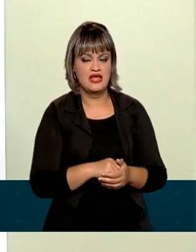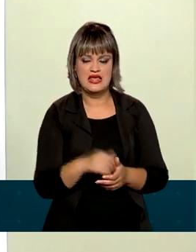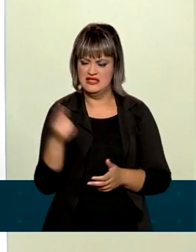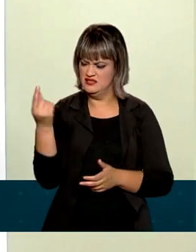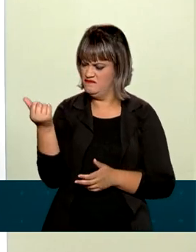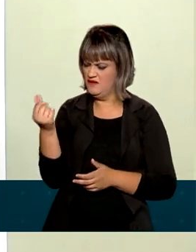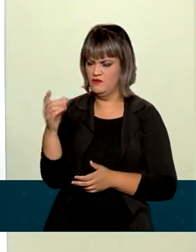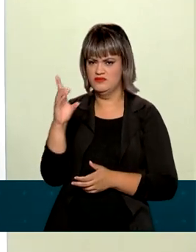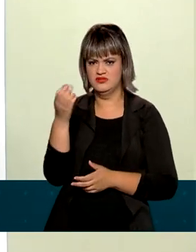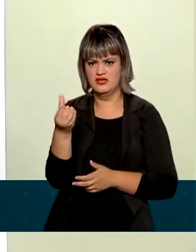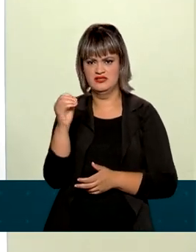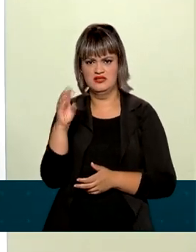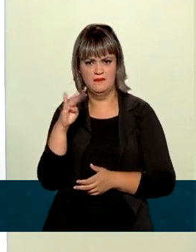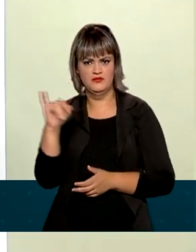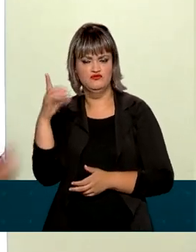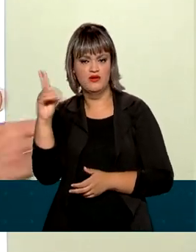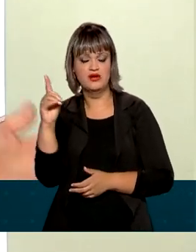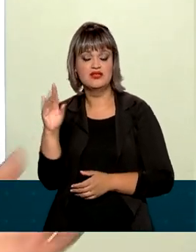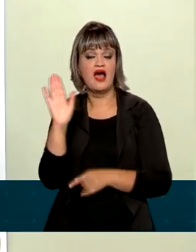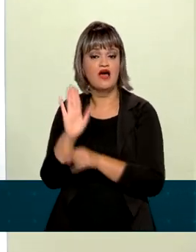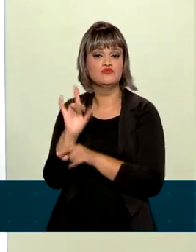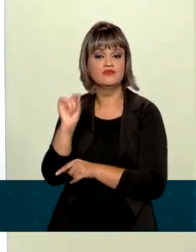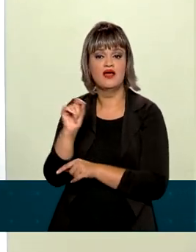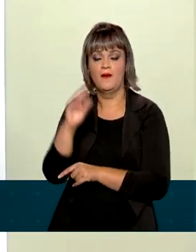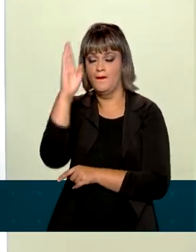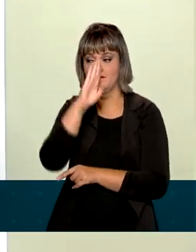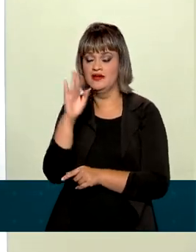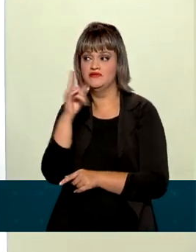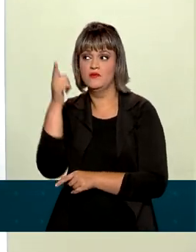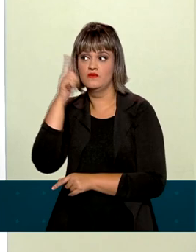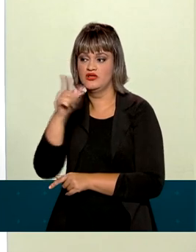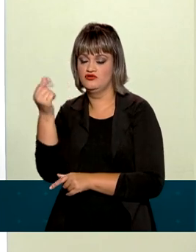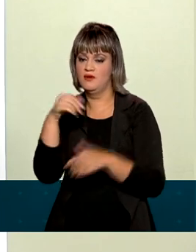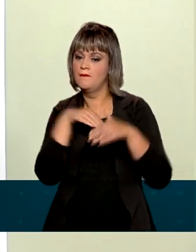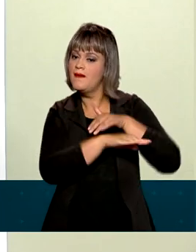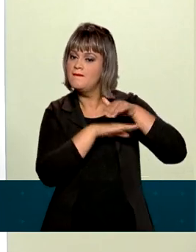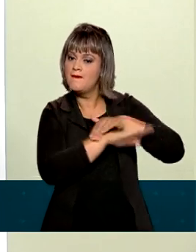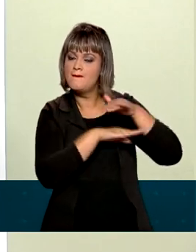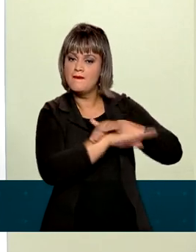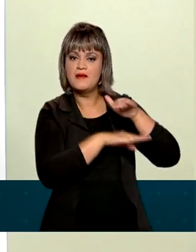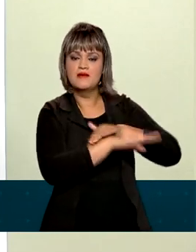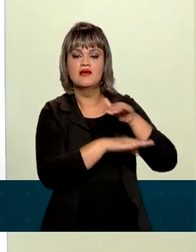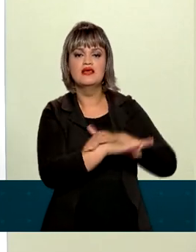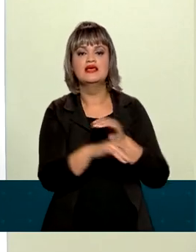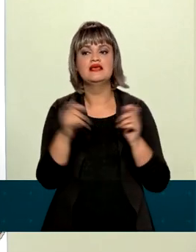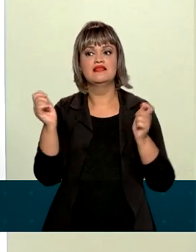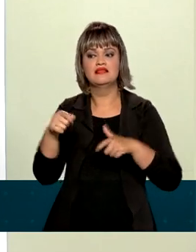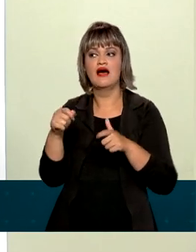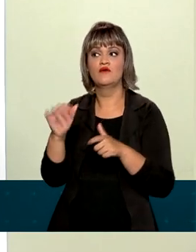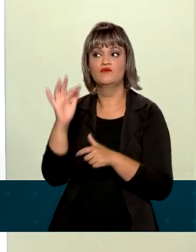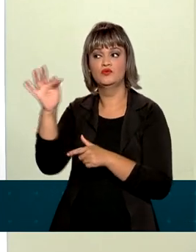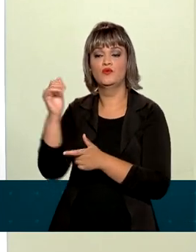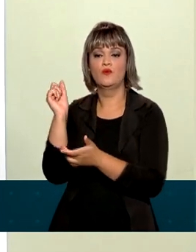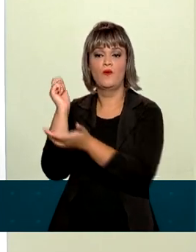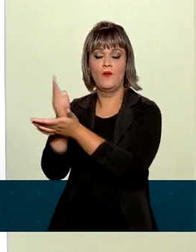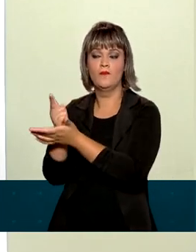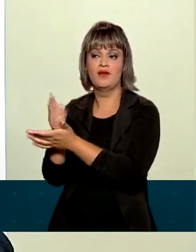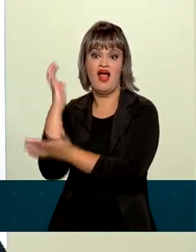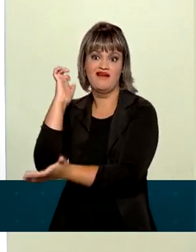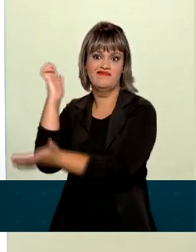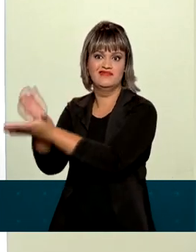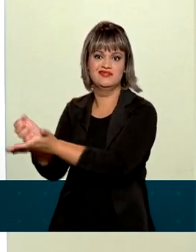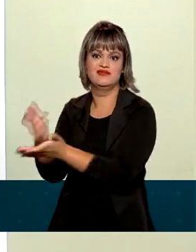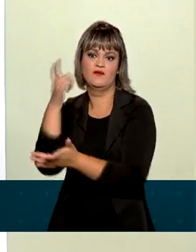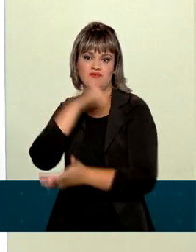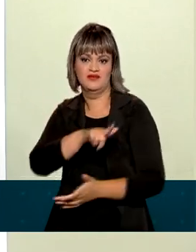valor, ele ajuda o Brasil a aumentar as suas reservas internacionais e, dessa forma, poder comprar produtos à vista no exterior.